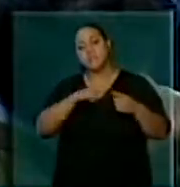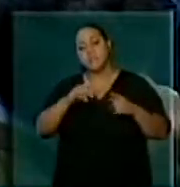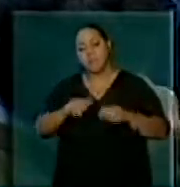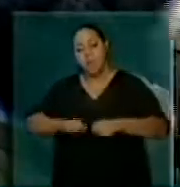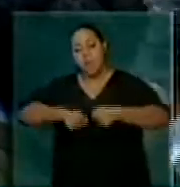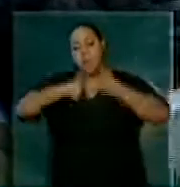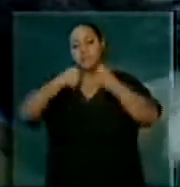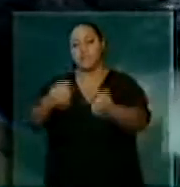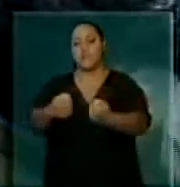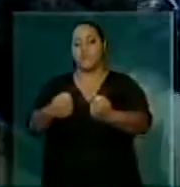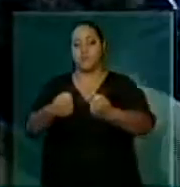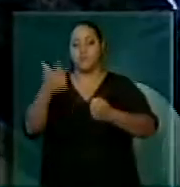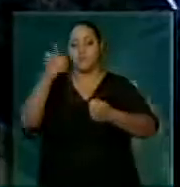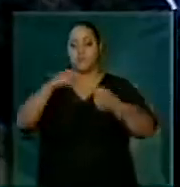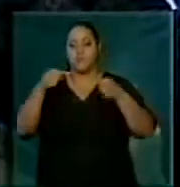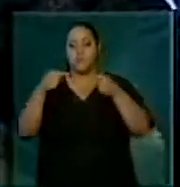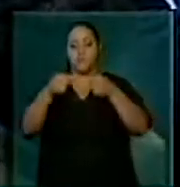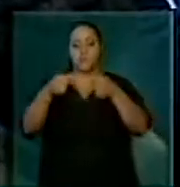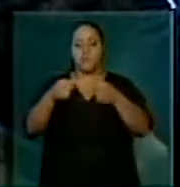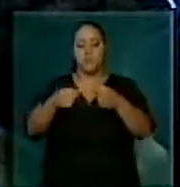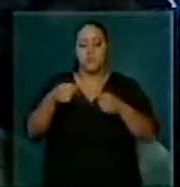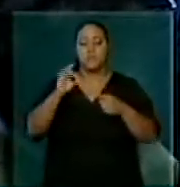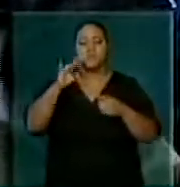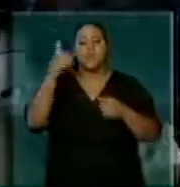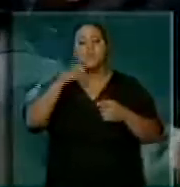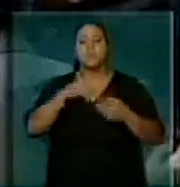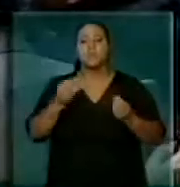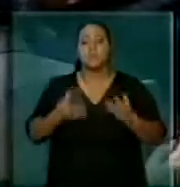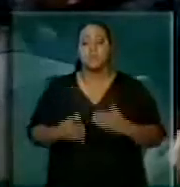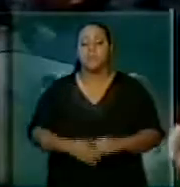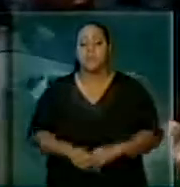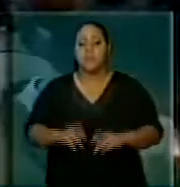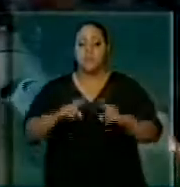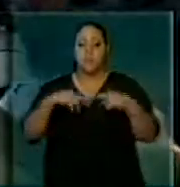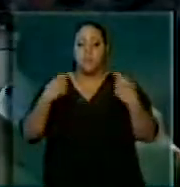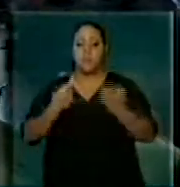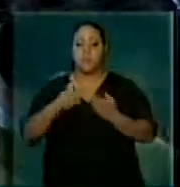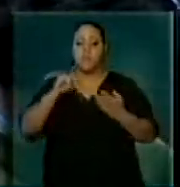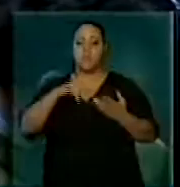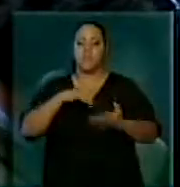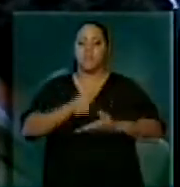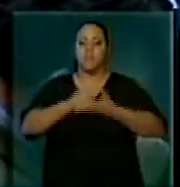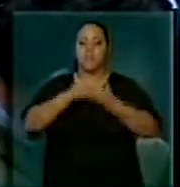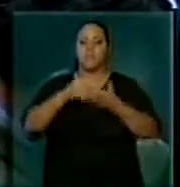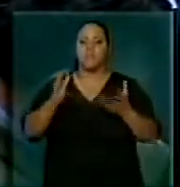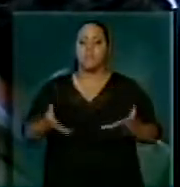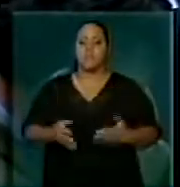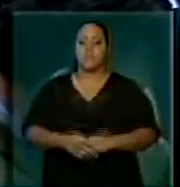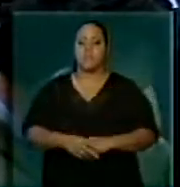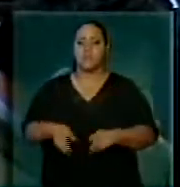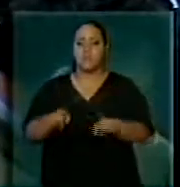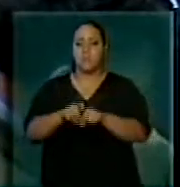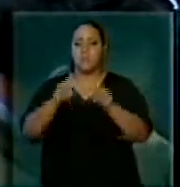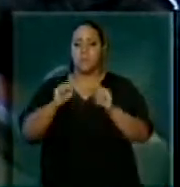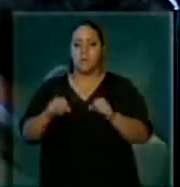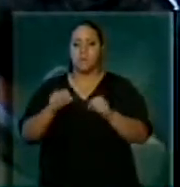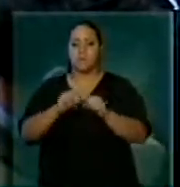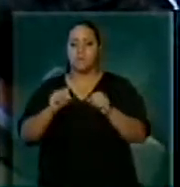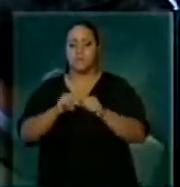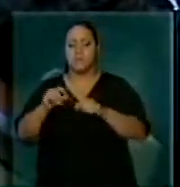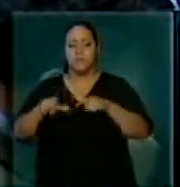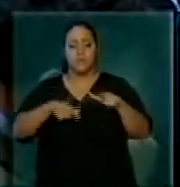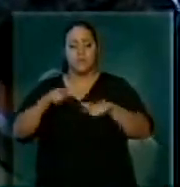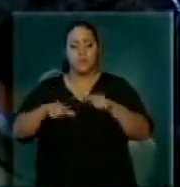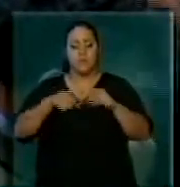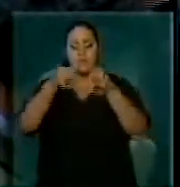para o consenso. E isso só é possível com uma reunião que suspenda a discussão agora e permita um tratamento detalhado da matéria. Eu apelo o que